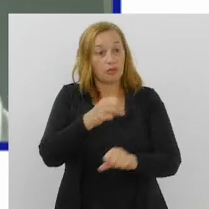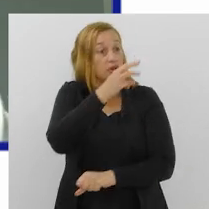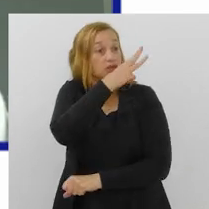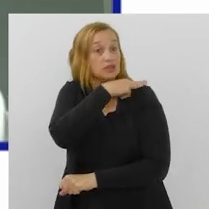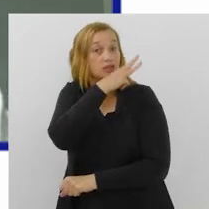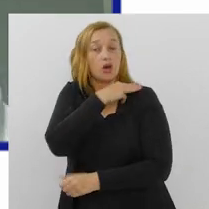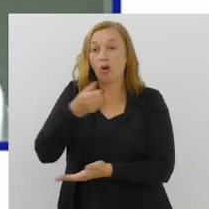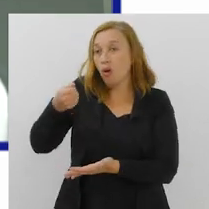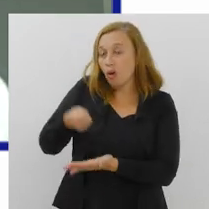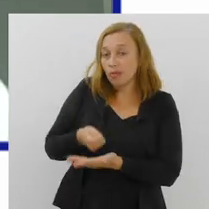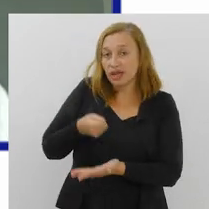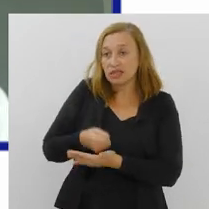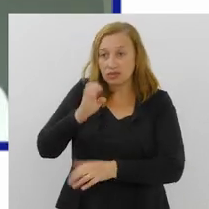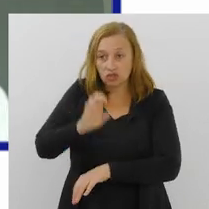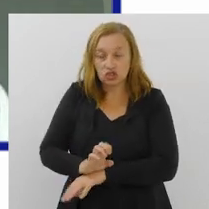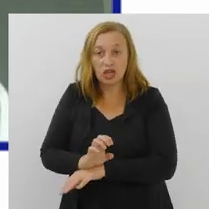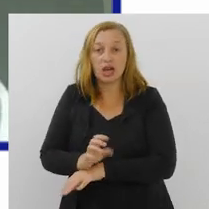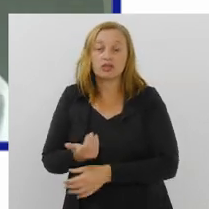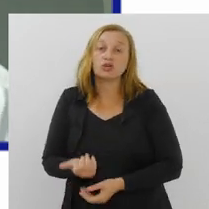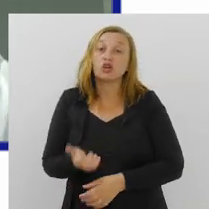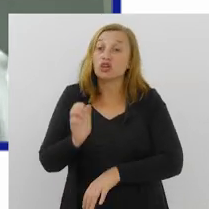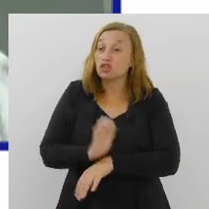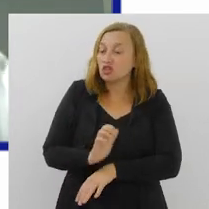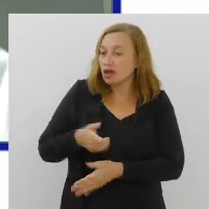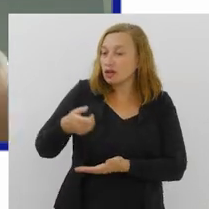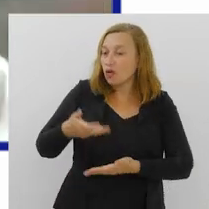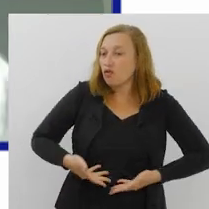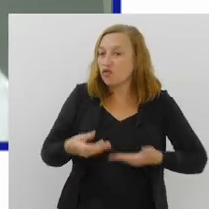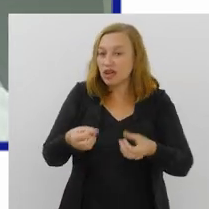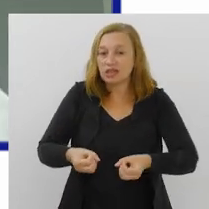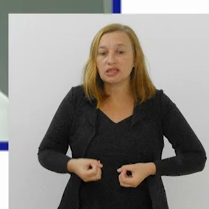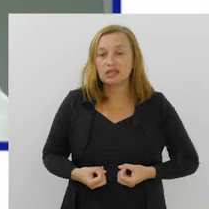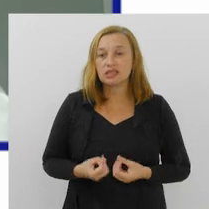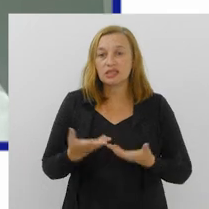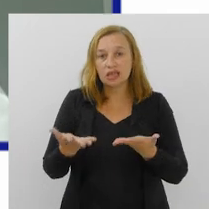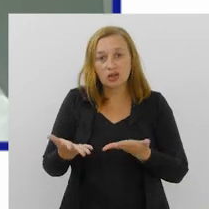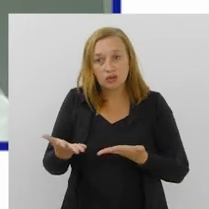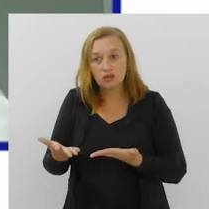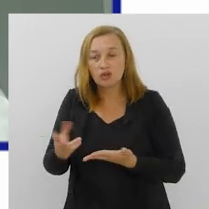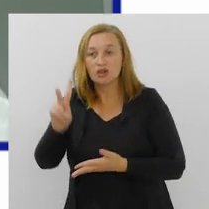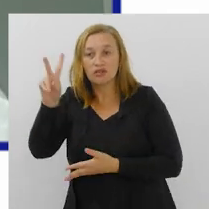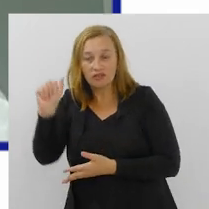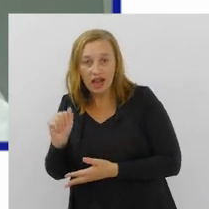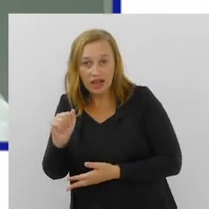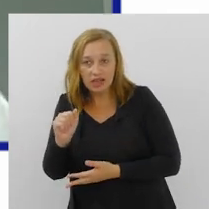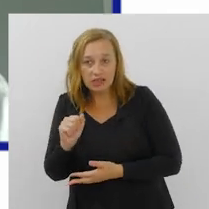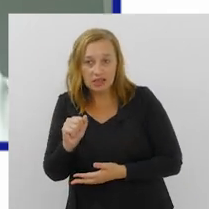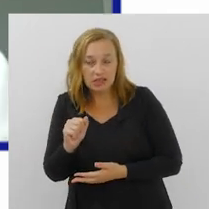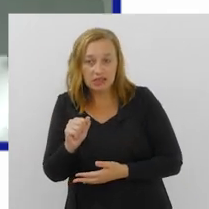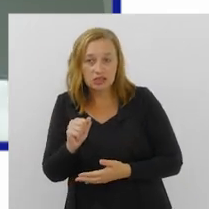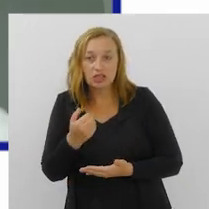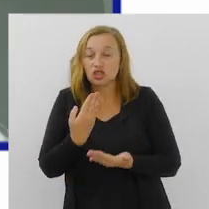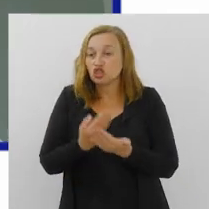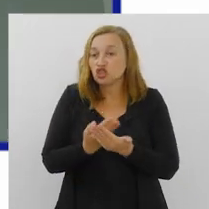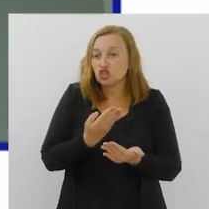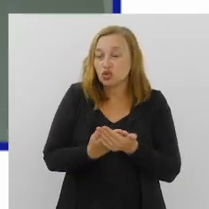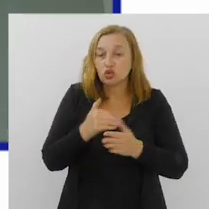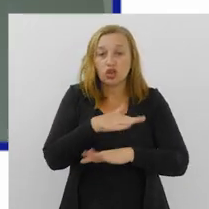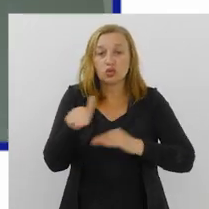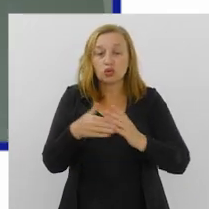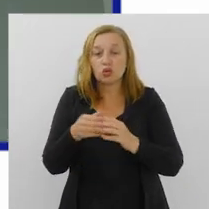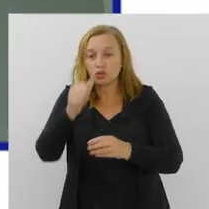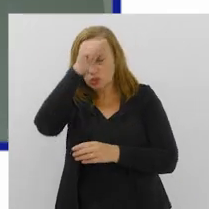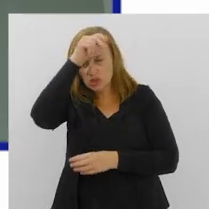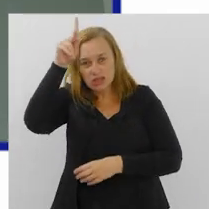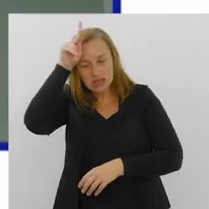do Estado e o Estado vem cumprindo a sua obrigação, oferecendo vagas em todas as cidades, todos